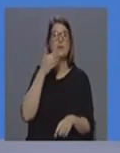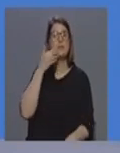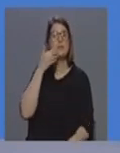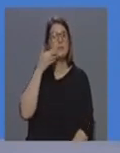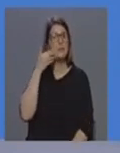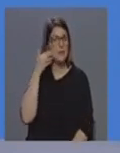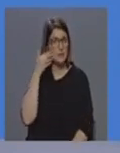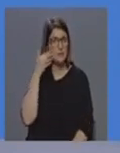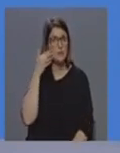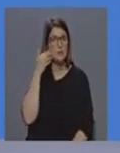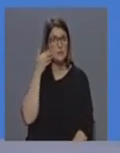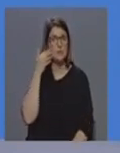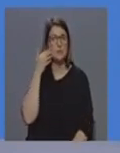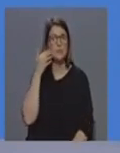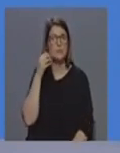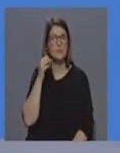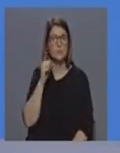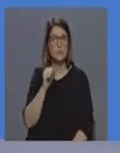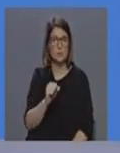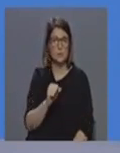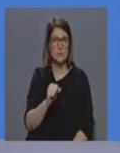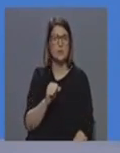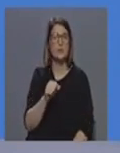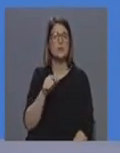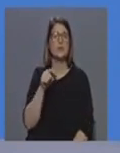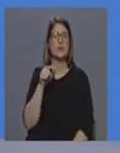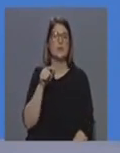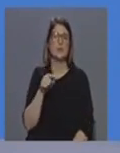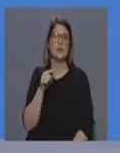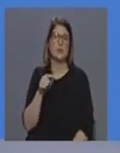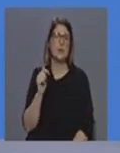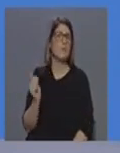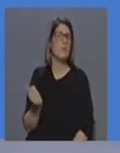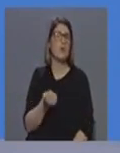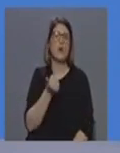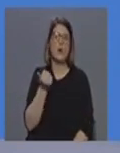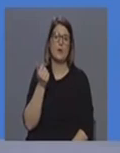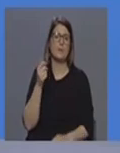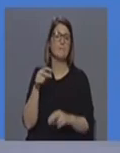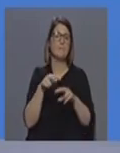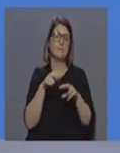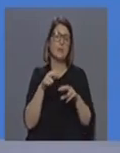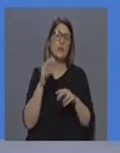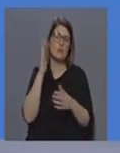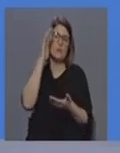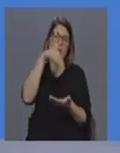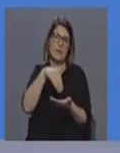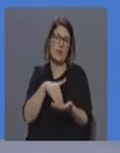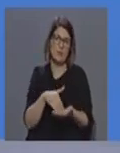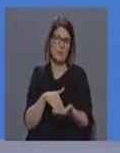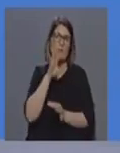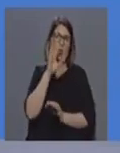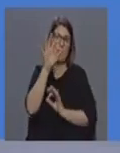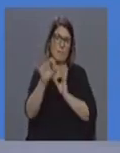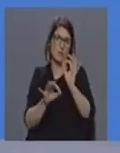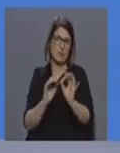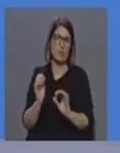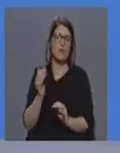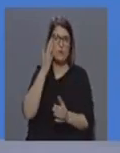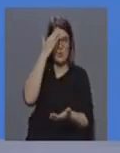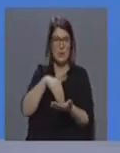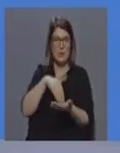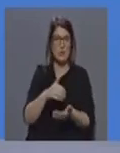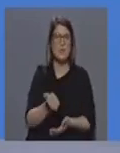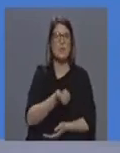intervenção melhor é o prognóstico e melhor são os resultados da terapêutica portanto